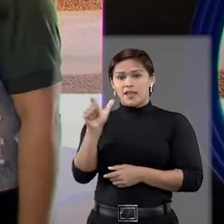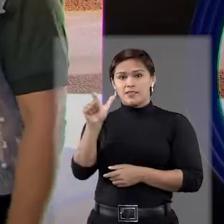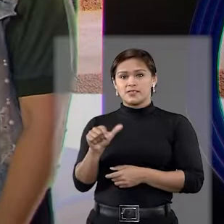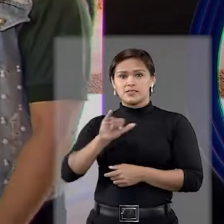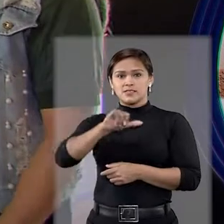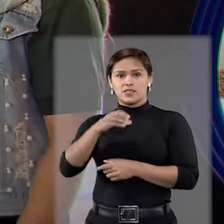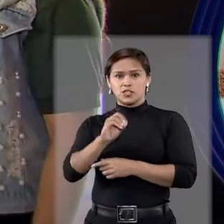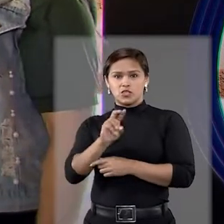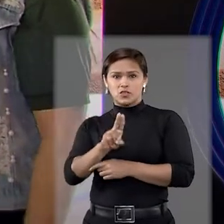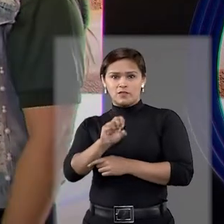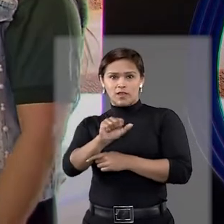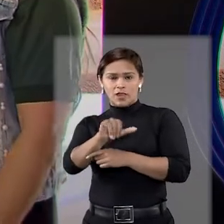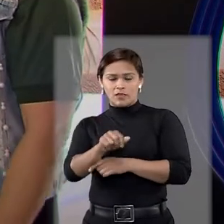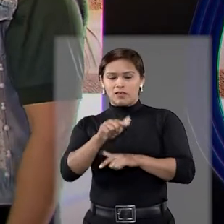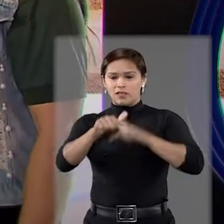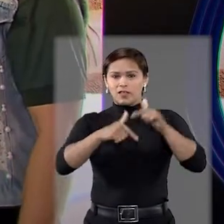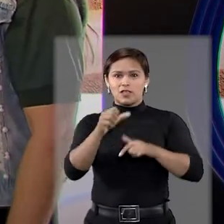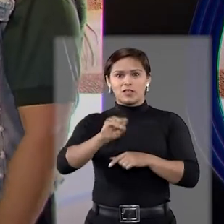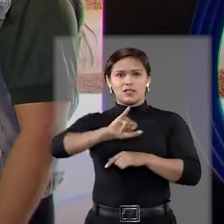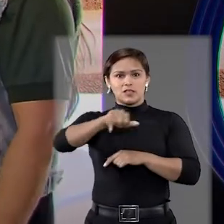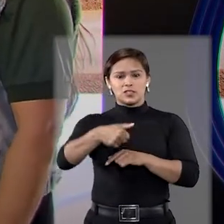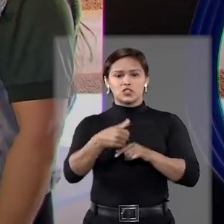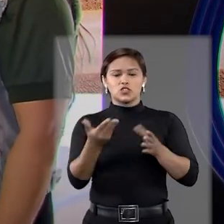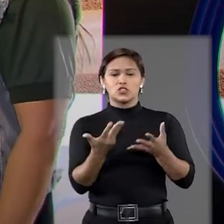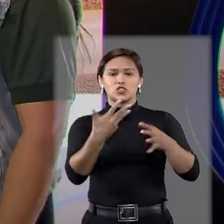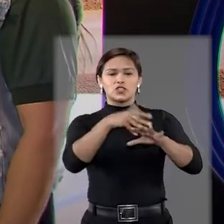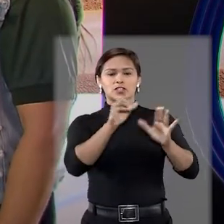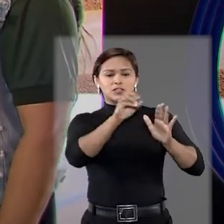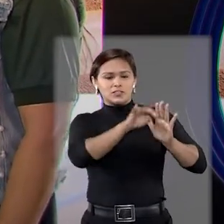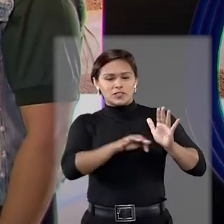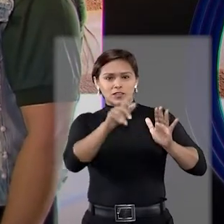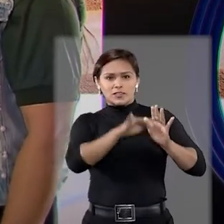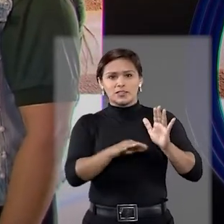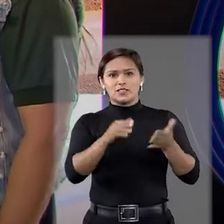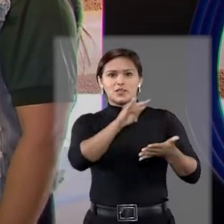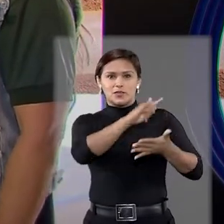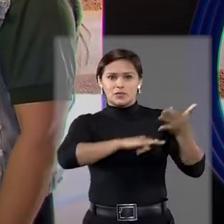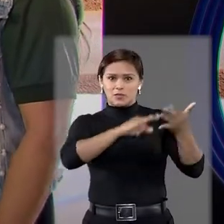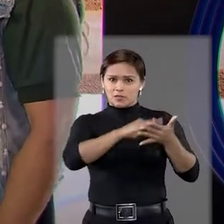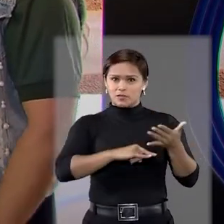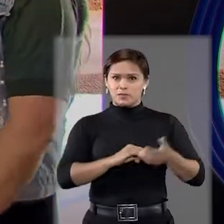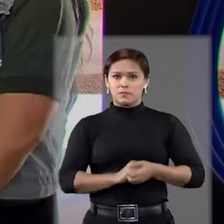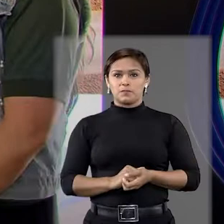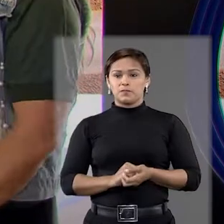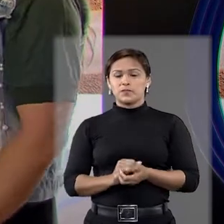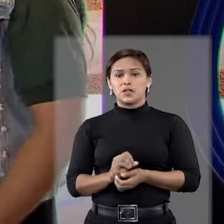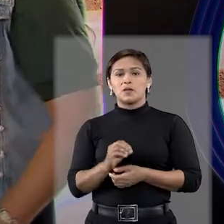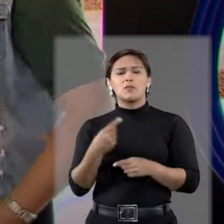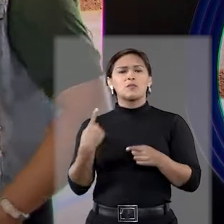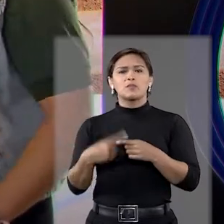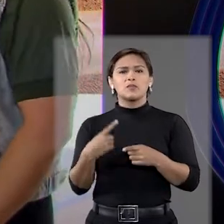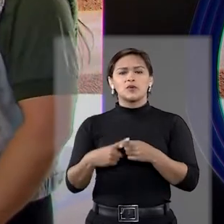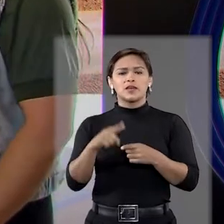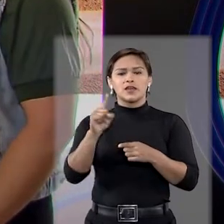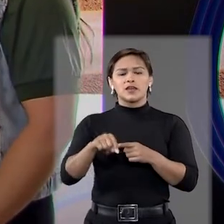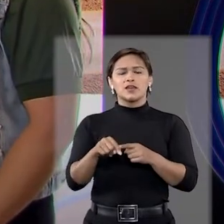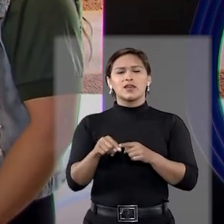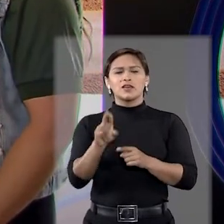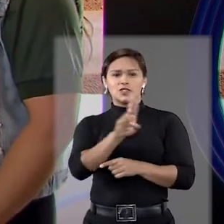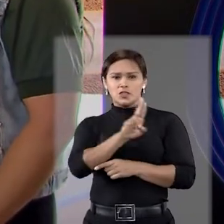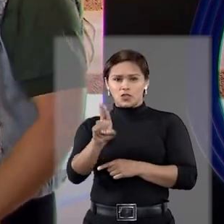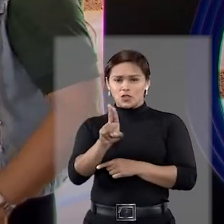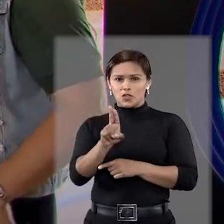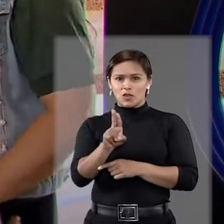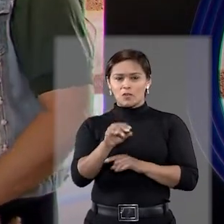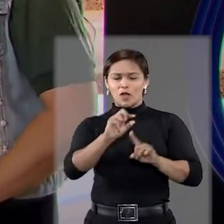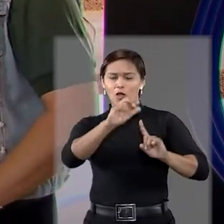Essa aqui é a Jovelice, que trabalha na sessão de virtualização de petições e processos. Jovelice, por que esse